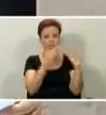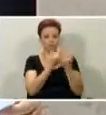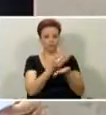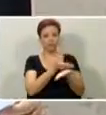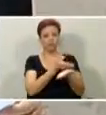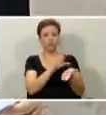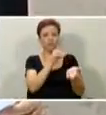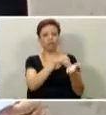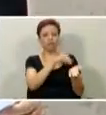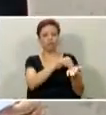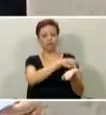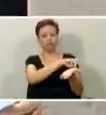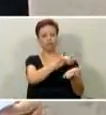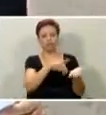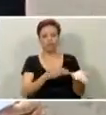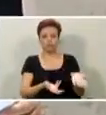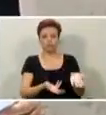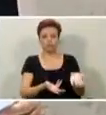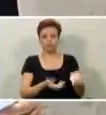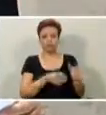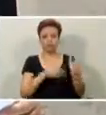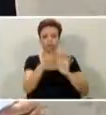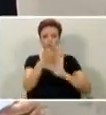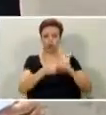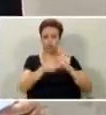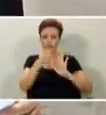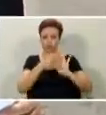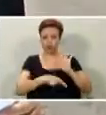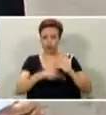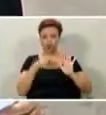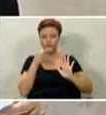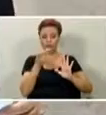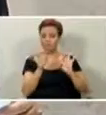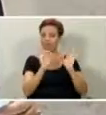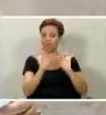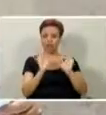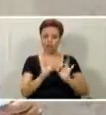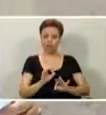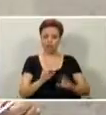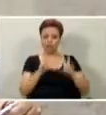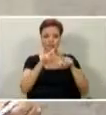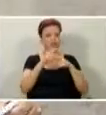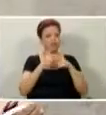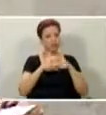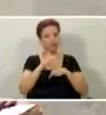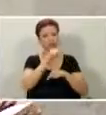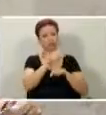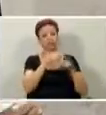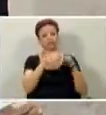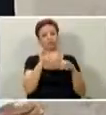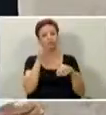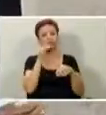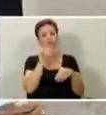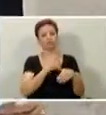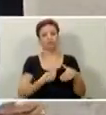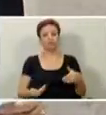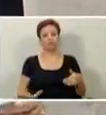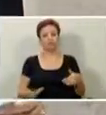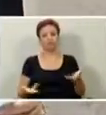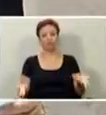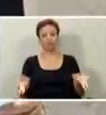necessidades e nesse projeto não se discute a mínima questão dos funcionários públicos daquela empresa.